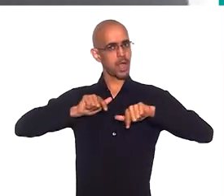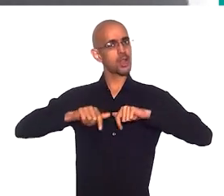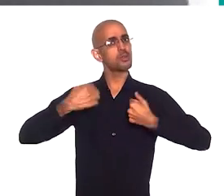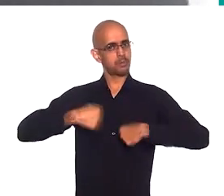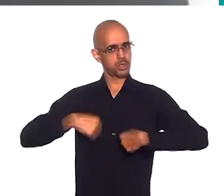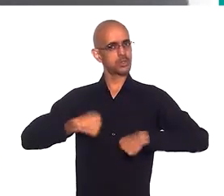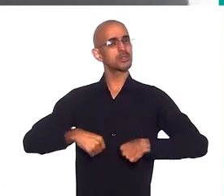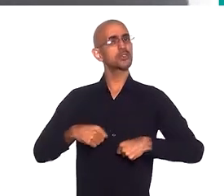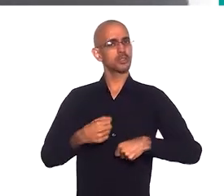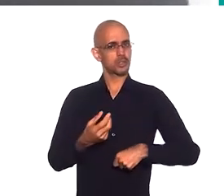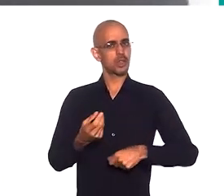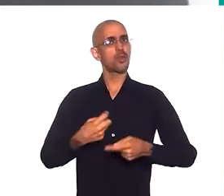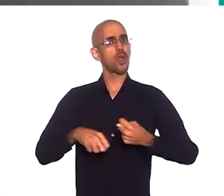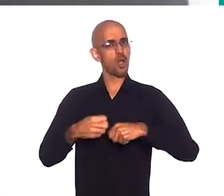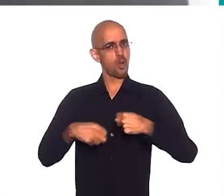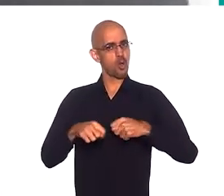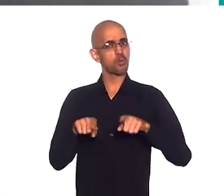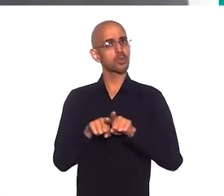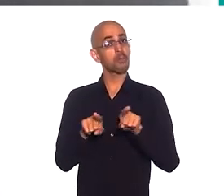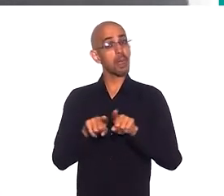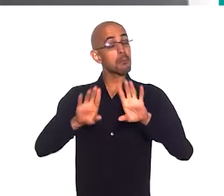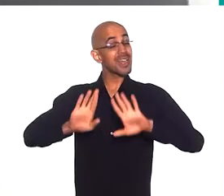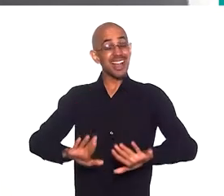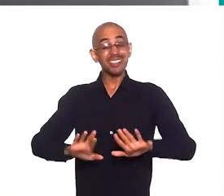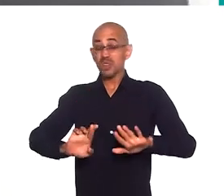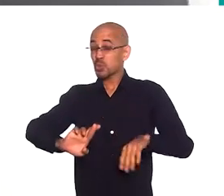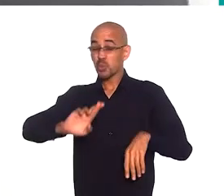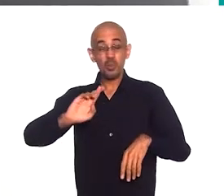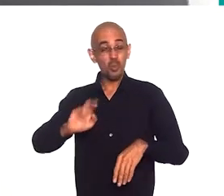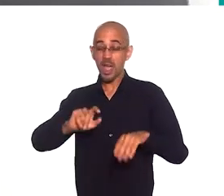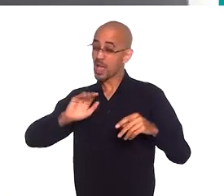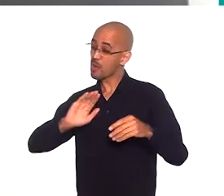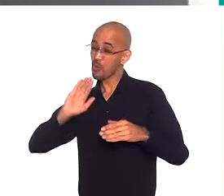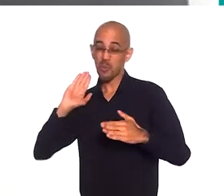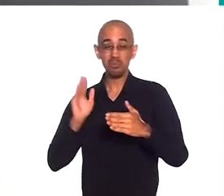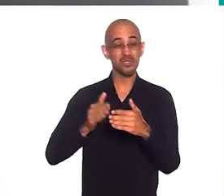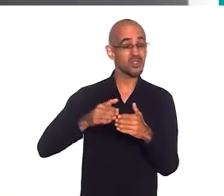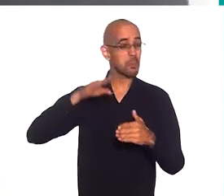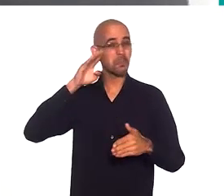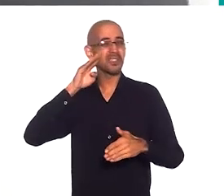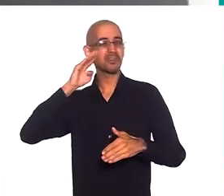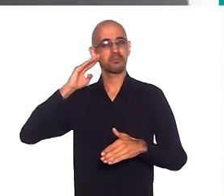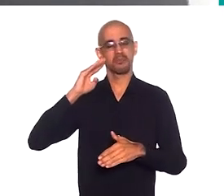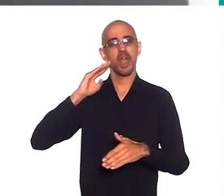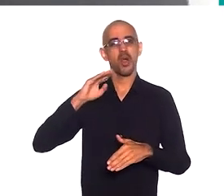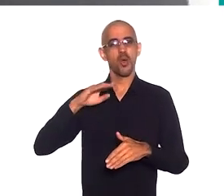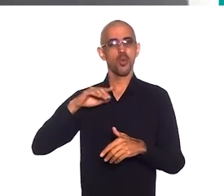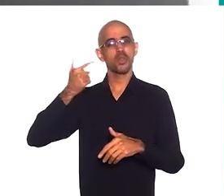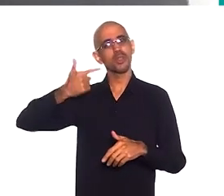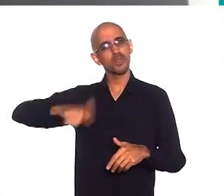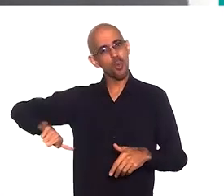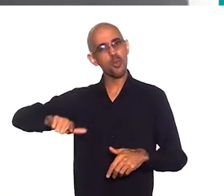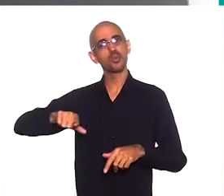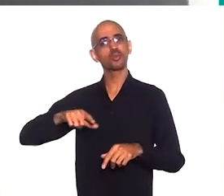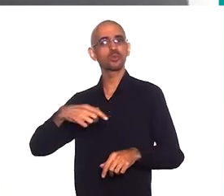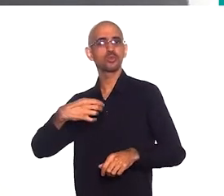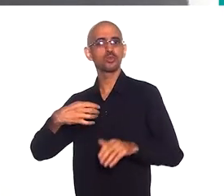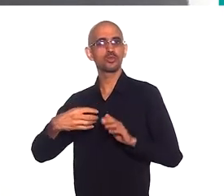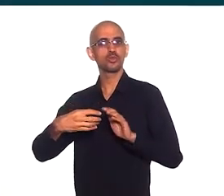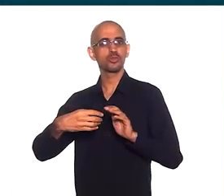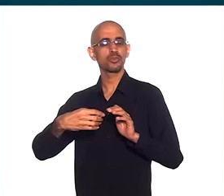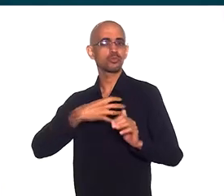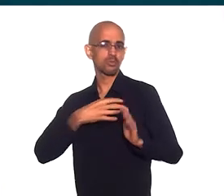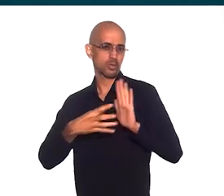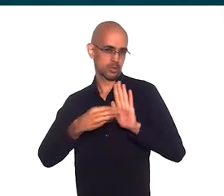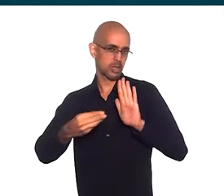tem que ter retorno econômico, mas não só é isso que está embutido. Há outras questões também.